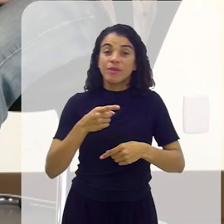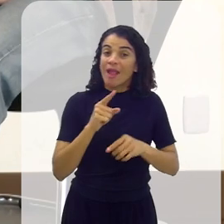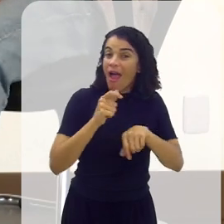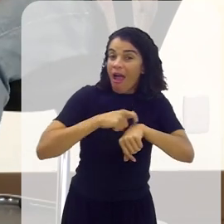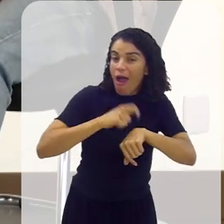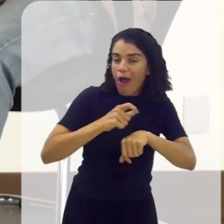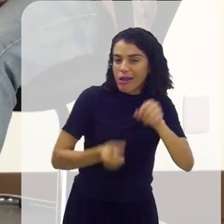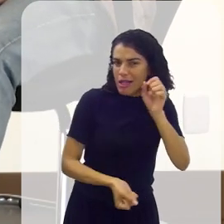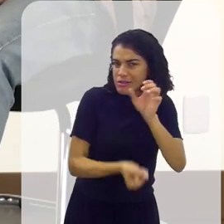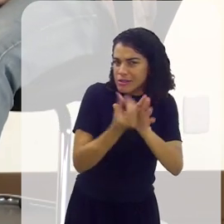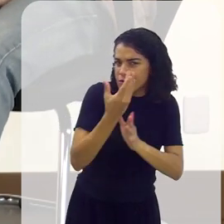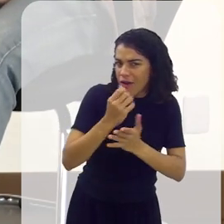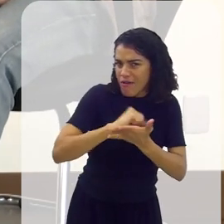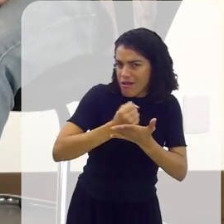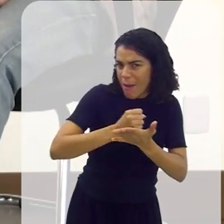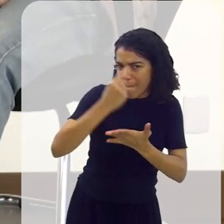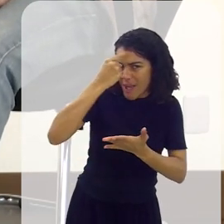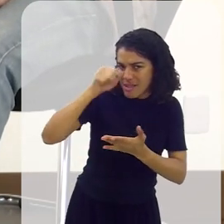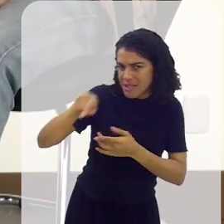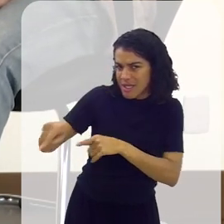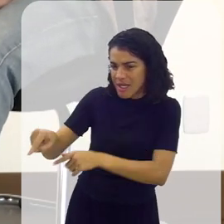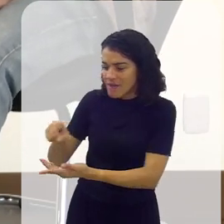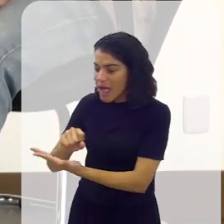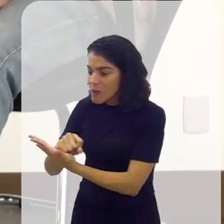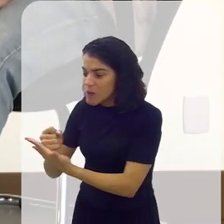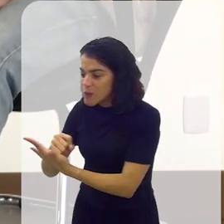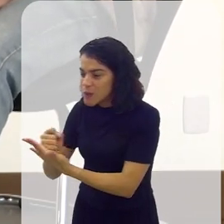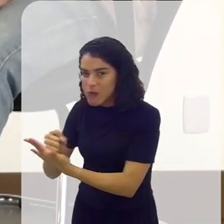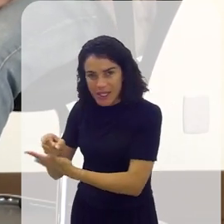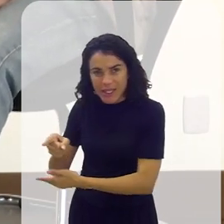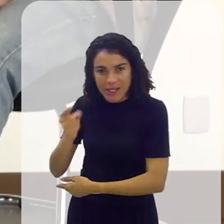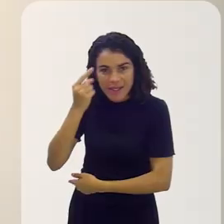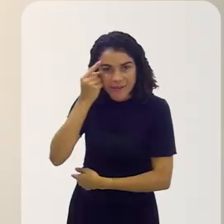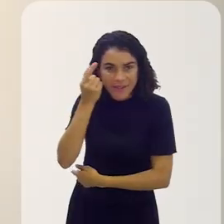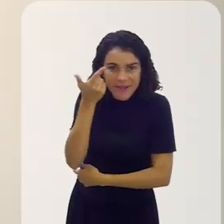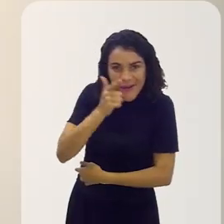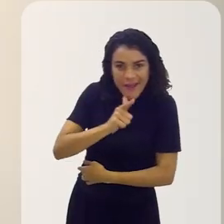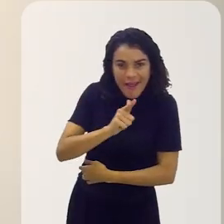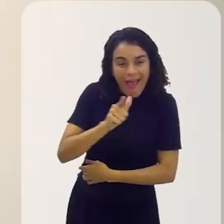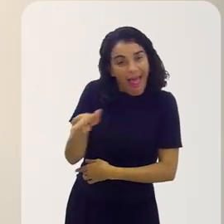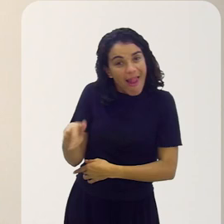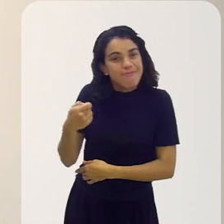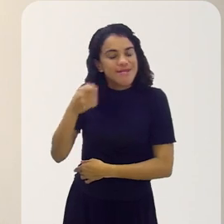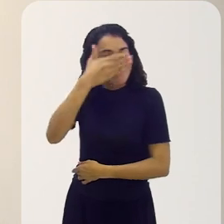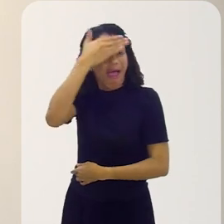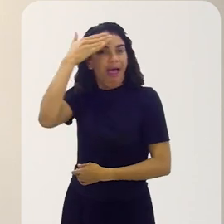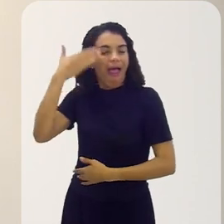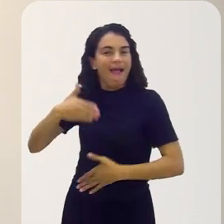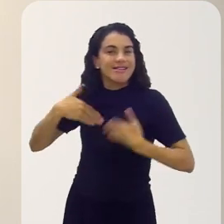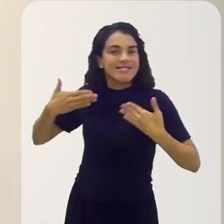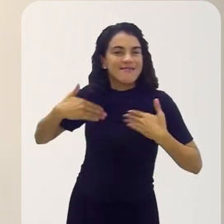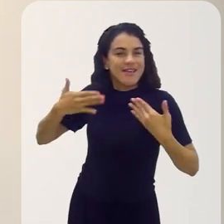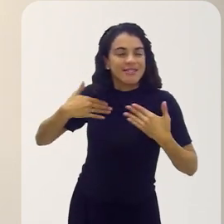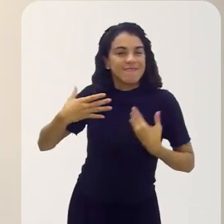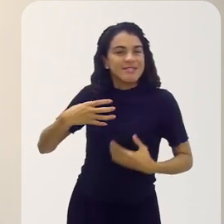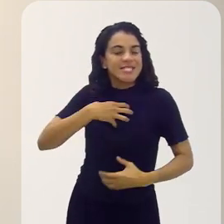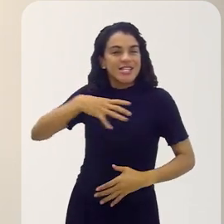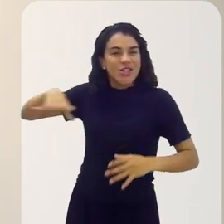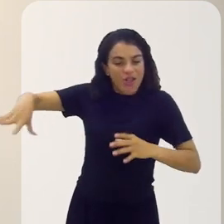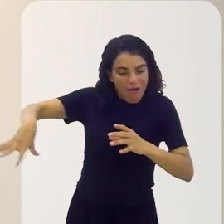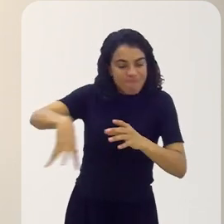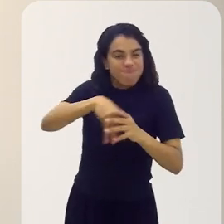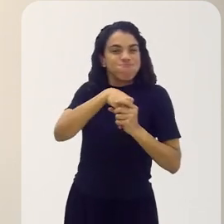desenvolvendo, você pensa na pessoa que vai jogar? Sim. Tem que ter. Ela tem que estar se divertindo. Ela tem que estar vivendo,